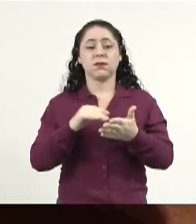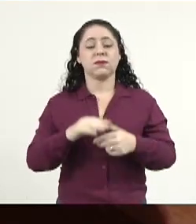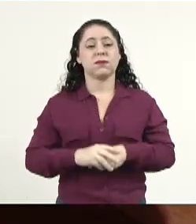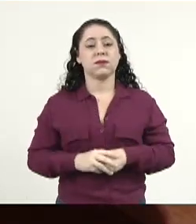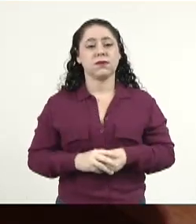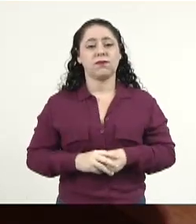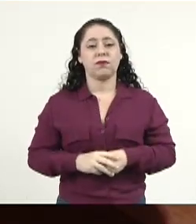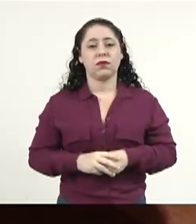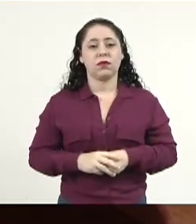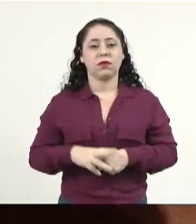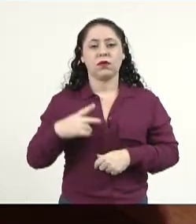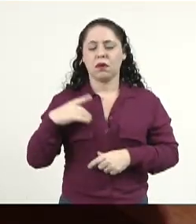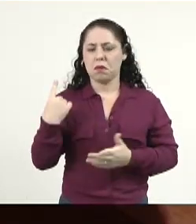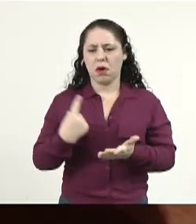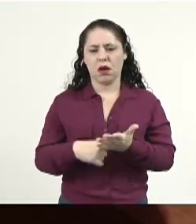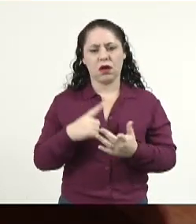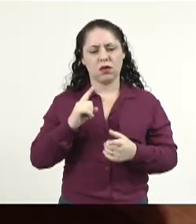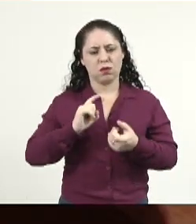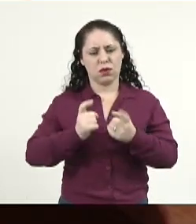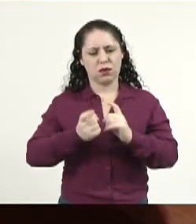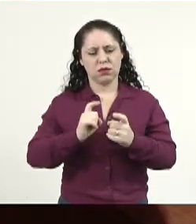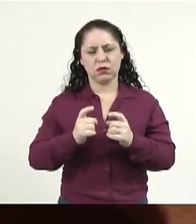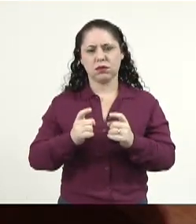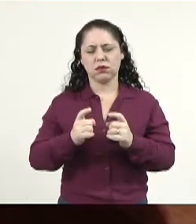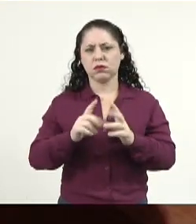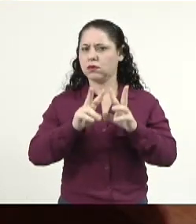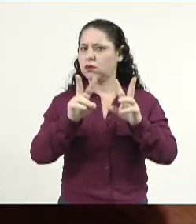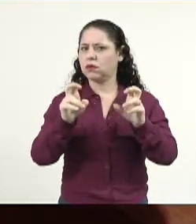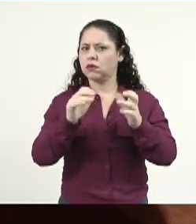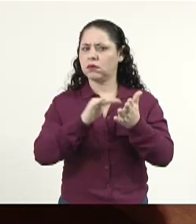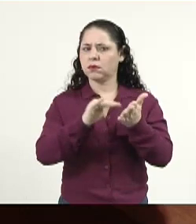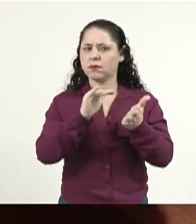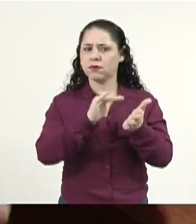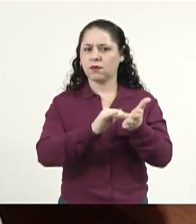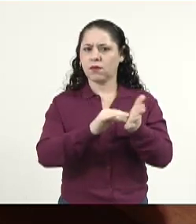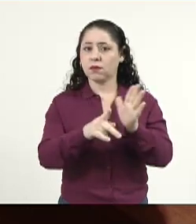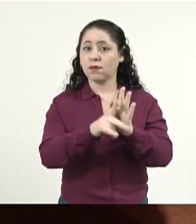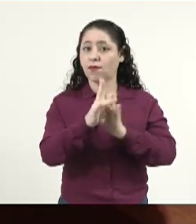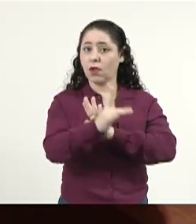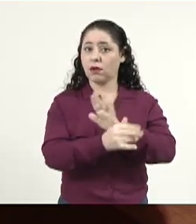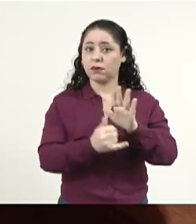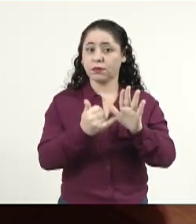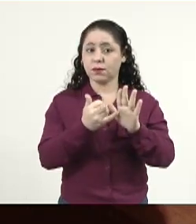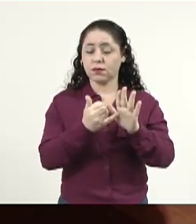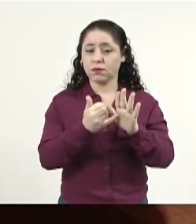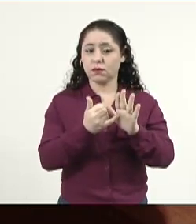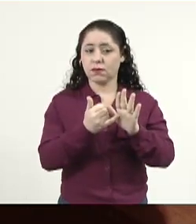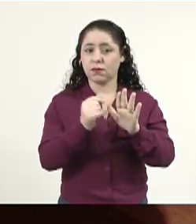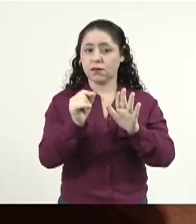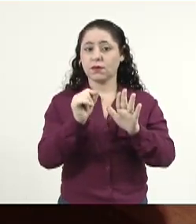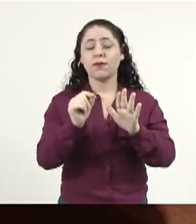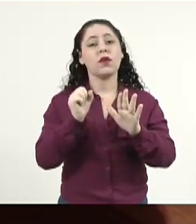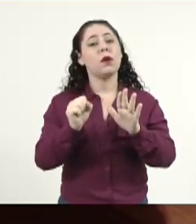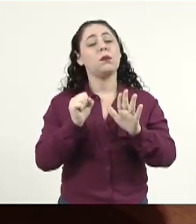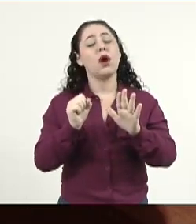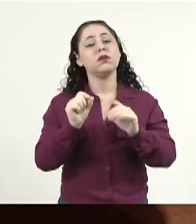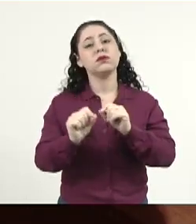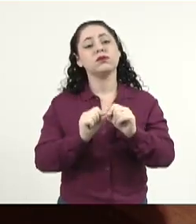para a gente marcar uma reunião com essa secretária do projeto, para que nós possamos